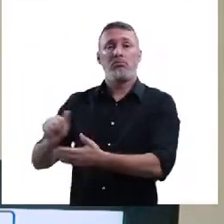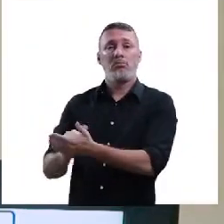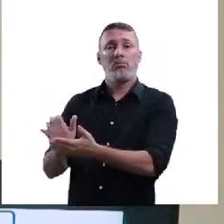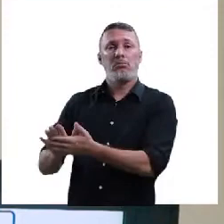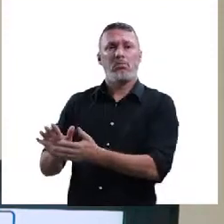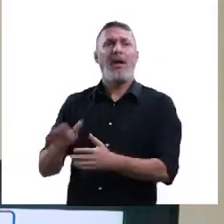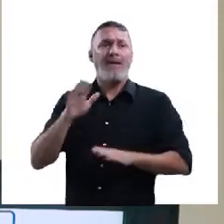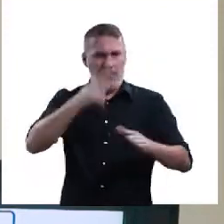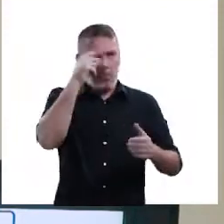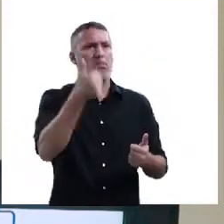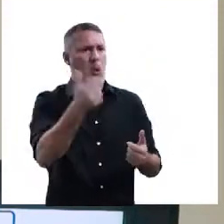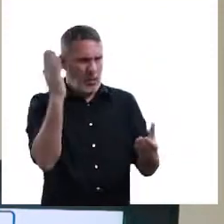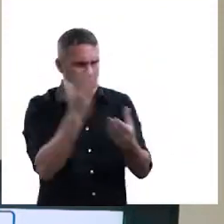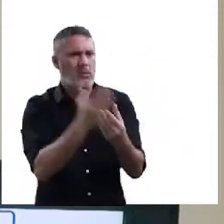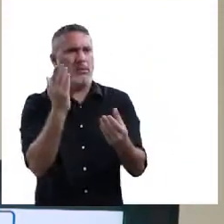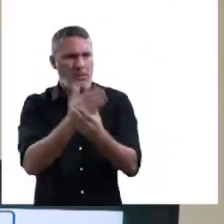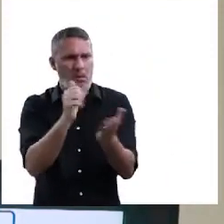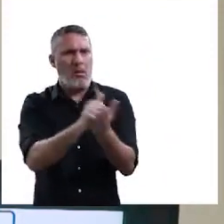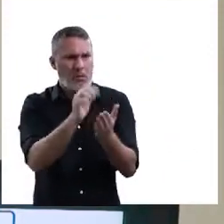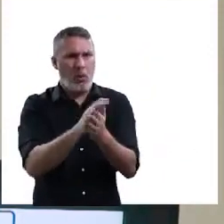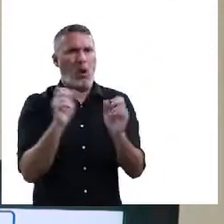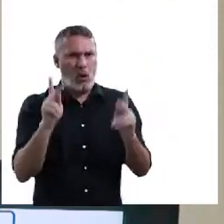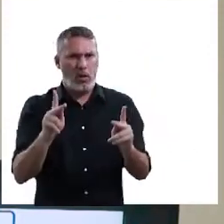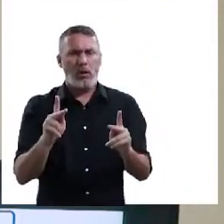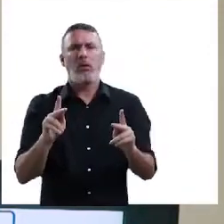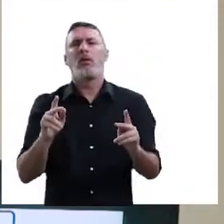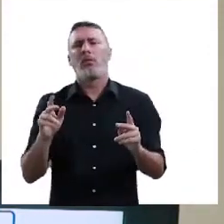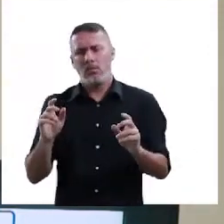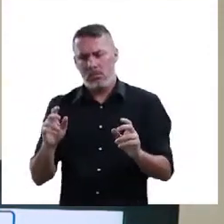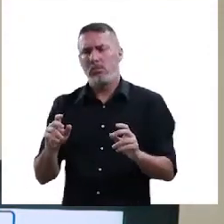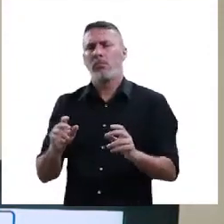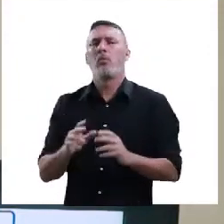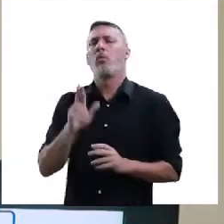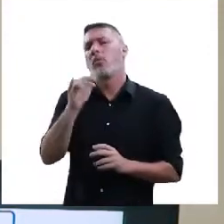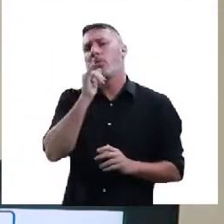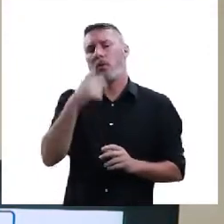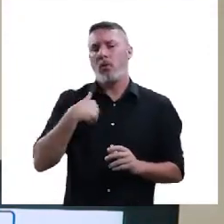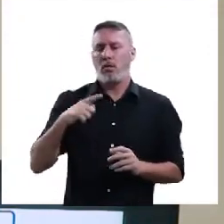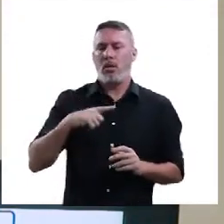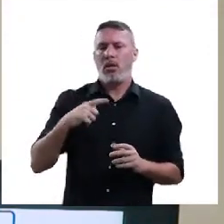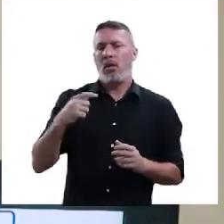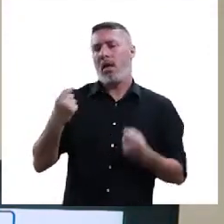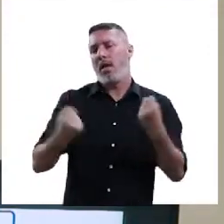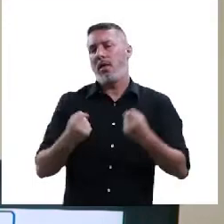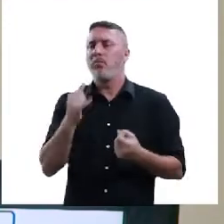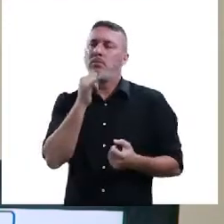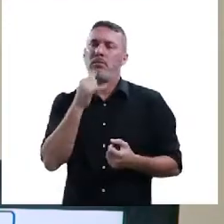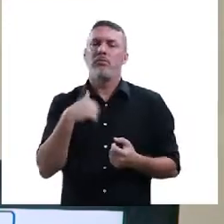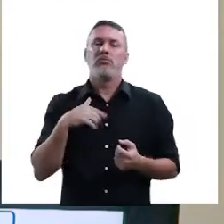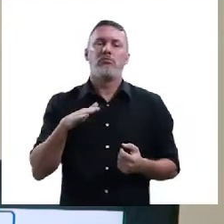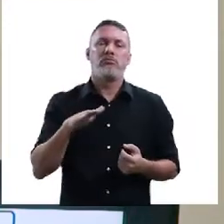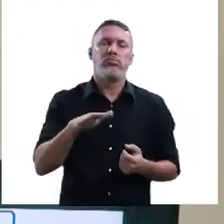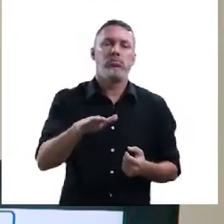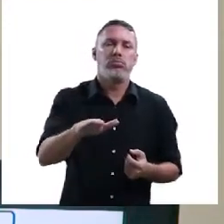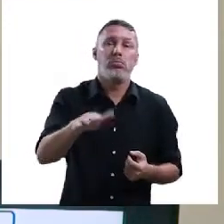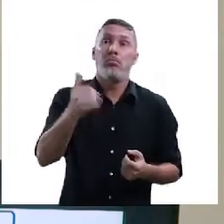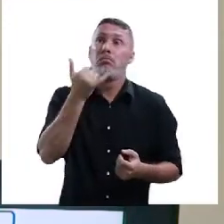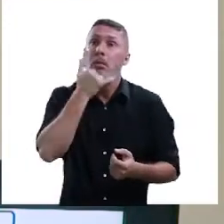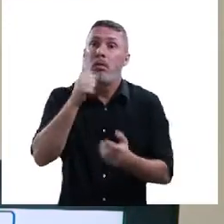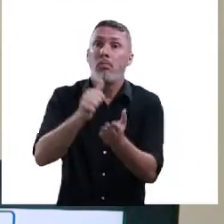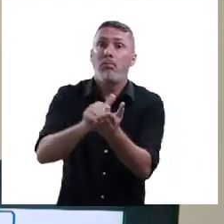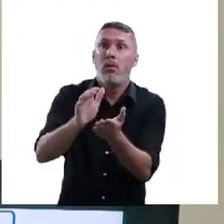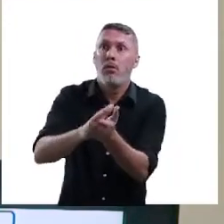multa, às vezes você fala e diz assim, ah, meu senhor, multa é legal, vou multar, perfeito. Eu tenho um carro, eu fiz alguma coisa,